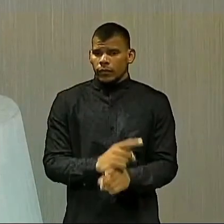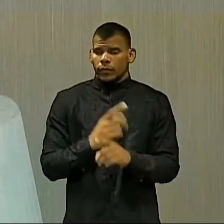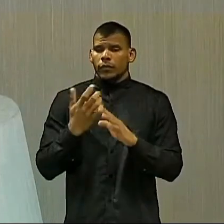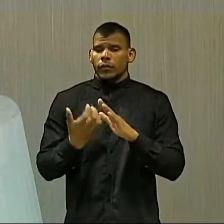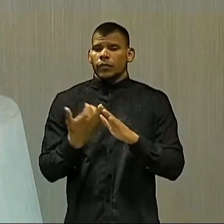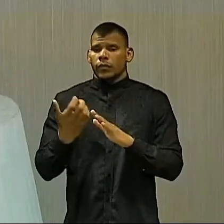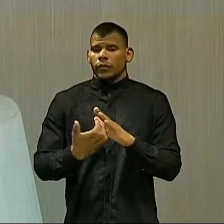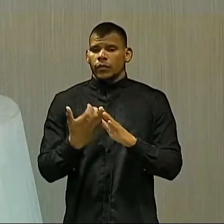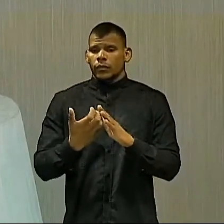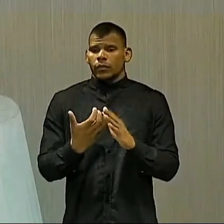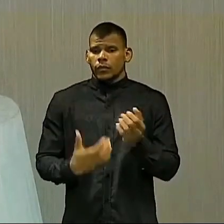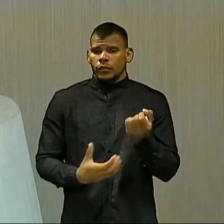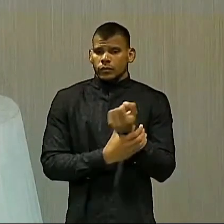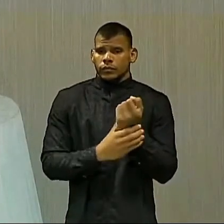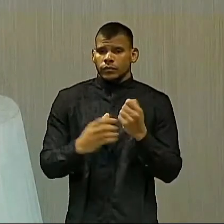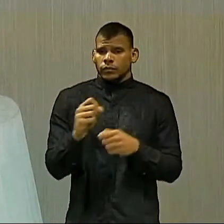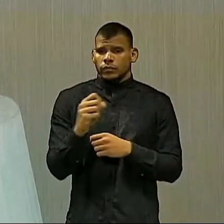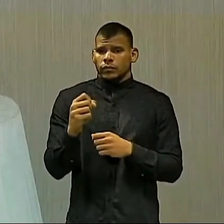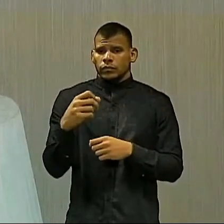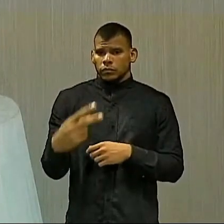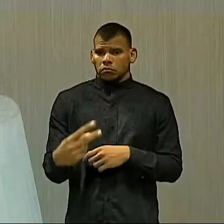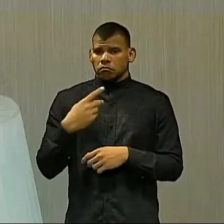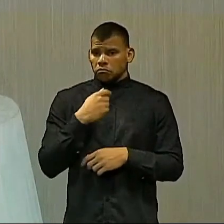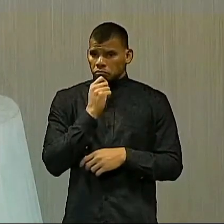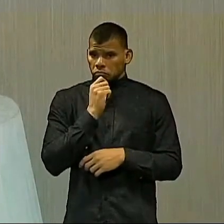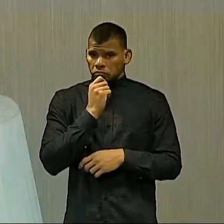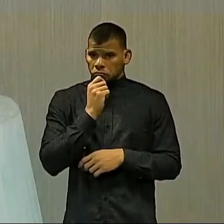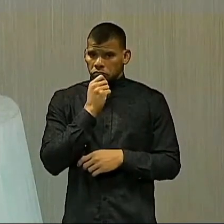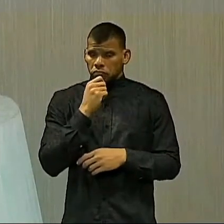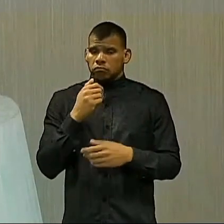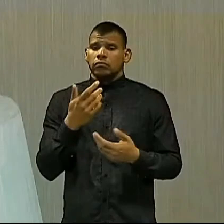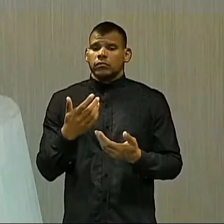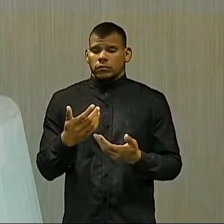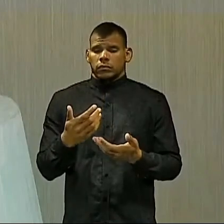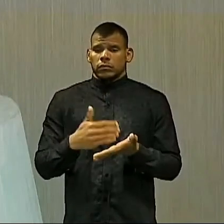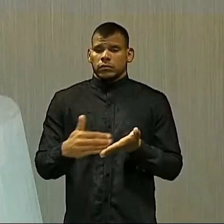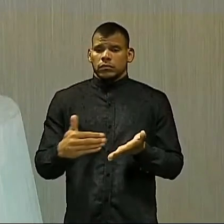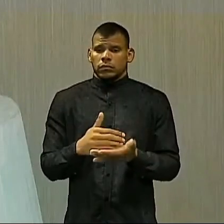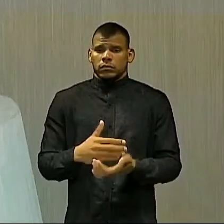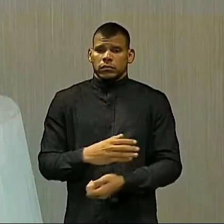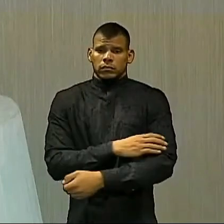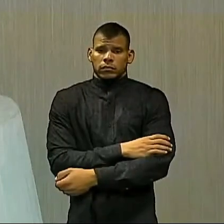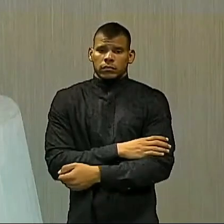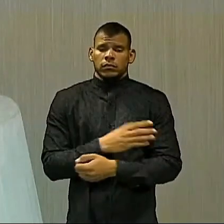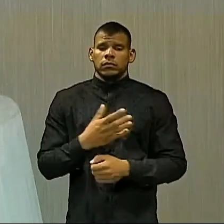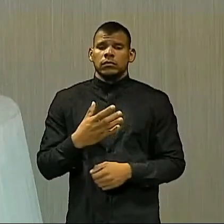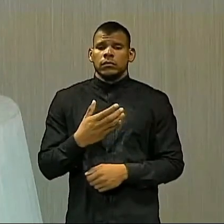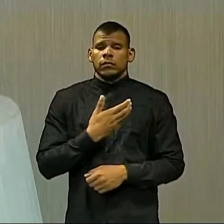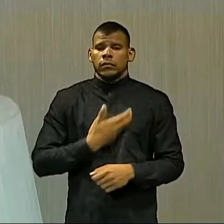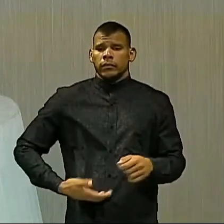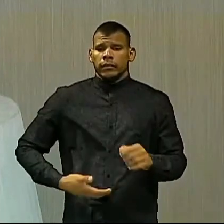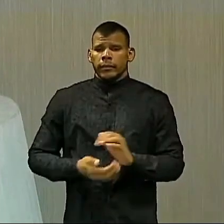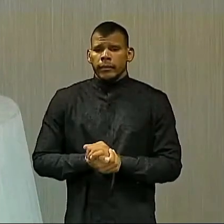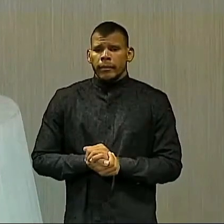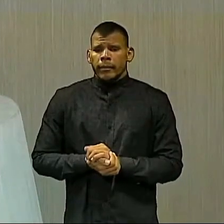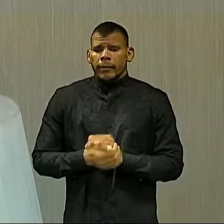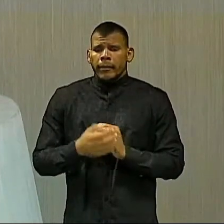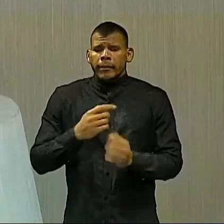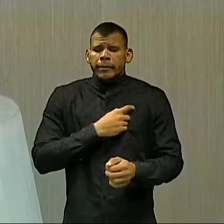segurança pública, que até agora o governador nem tocou no assunto. Não se sabe qual é o plano de governo do governador humano.